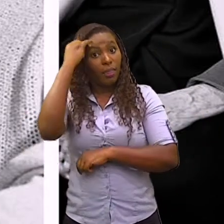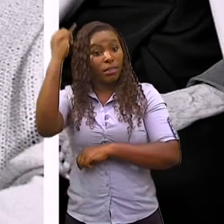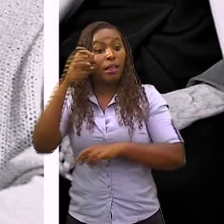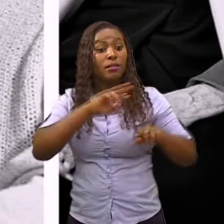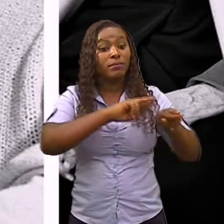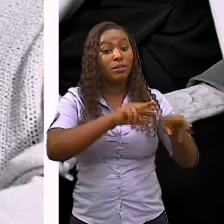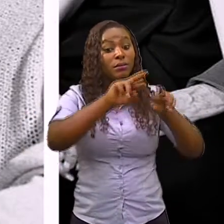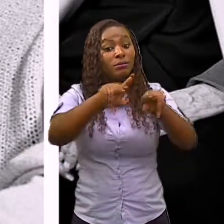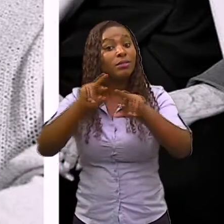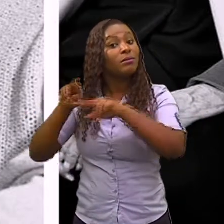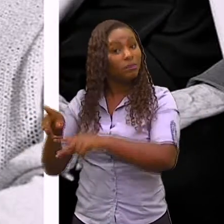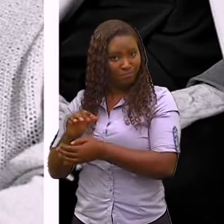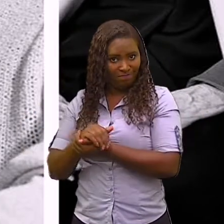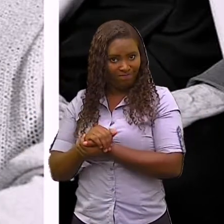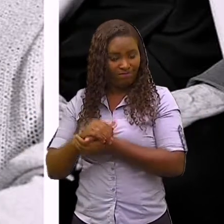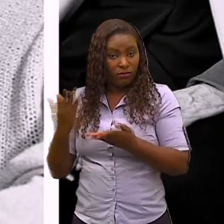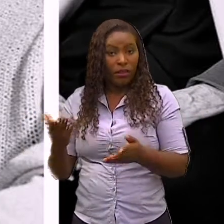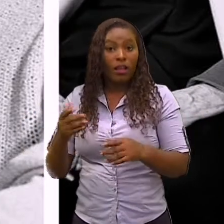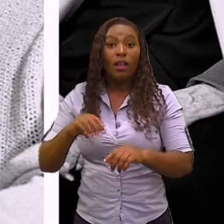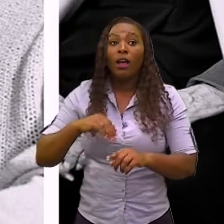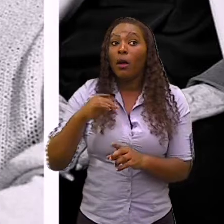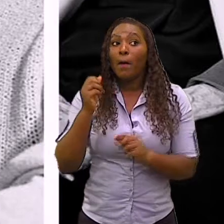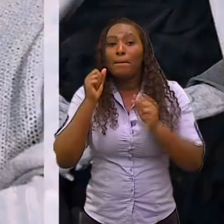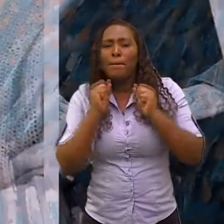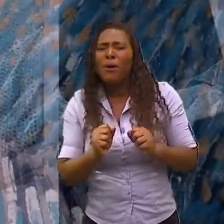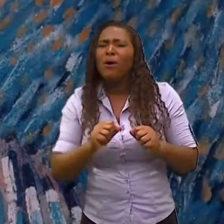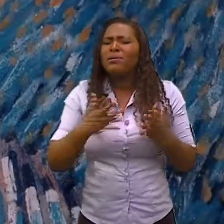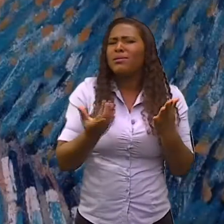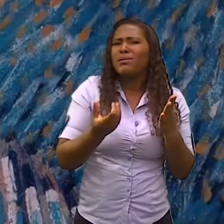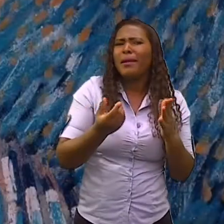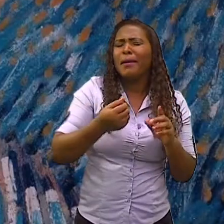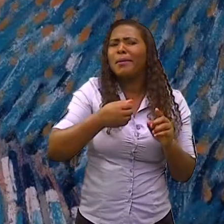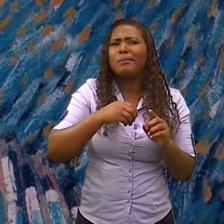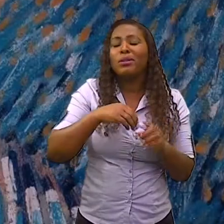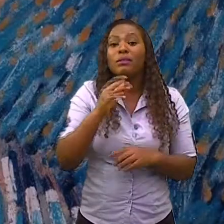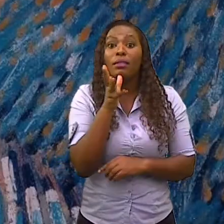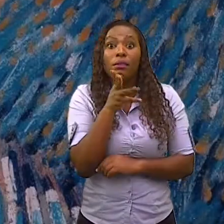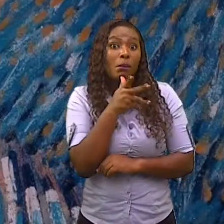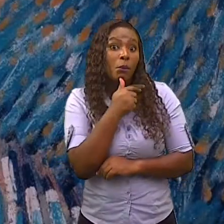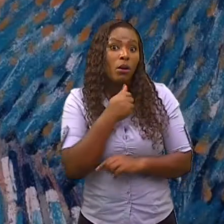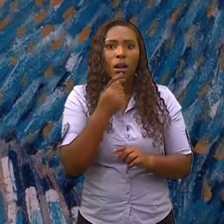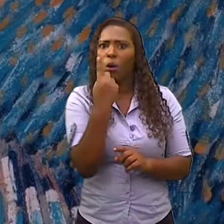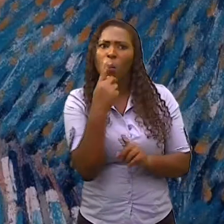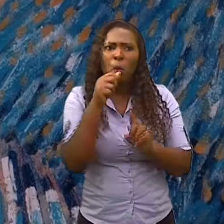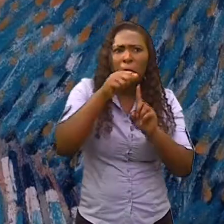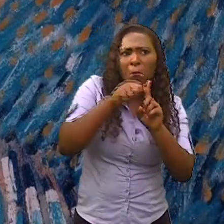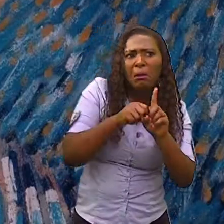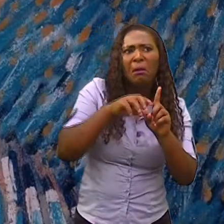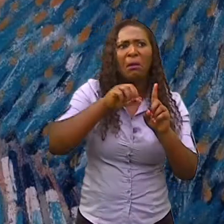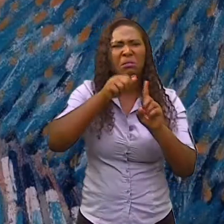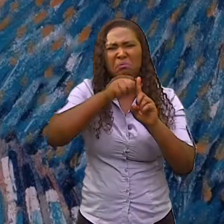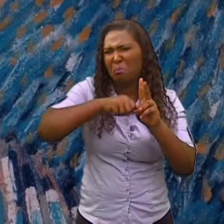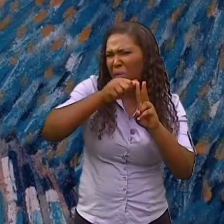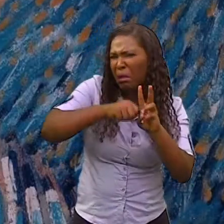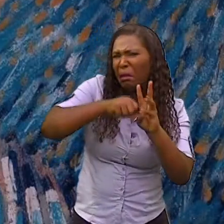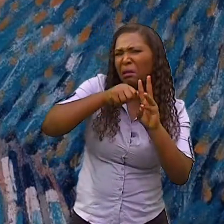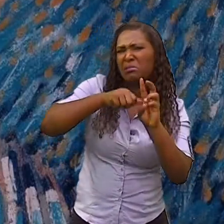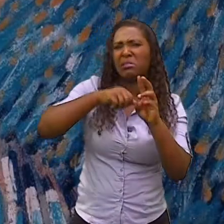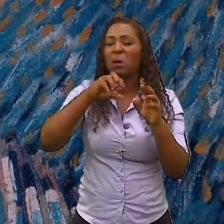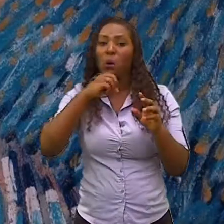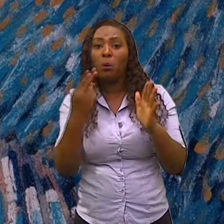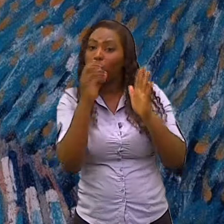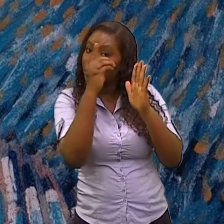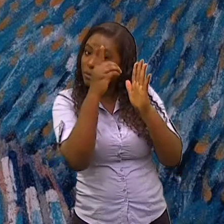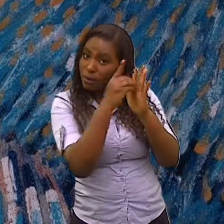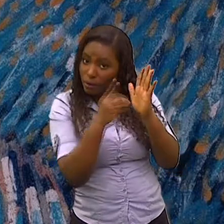variar entre meses e décadas. Então vamos pensar no seguinte, dentro das artes